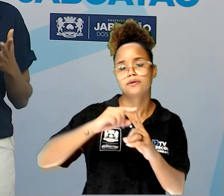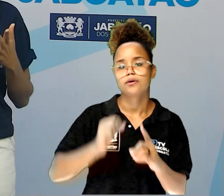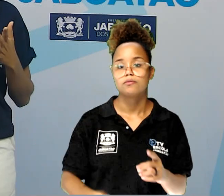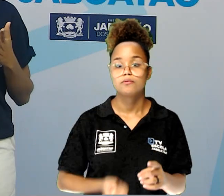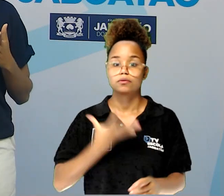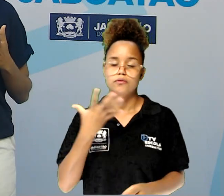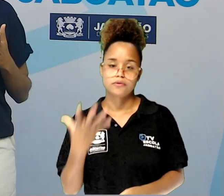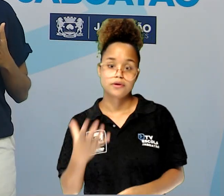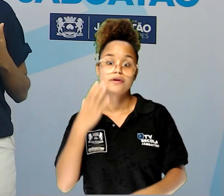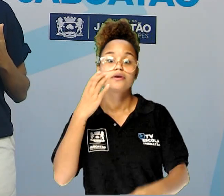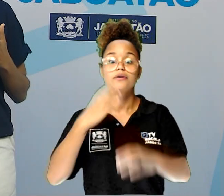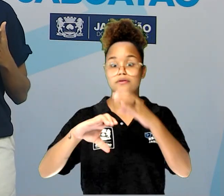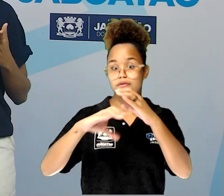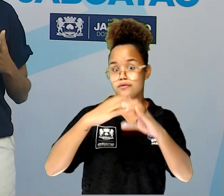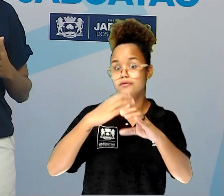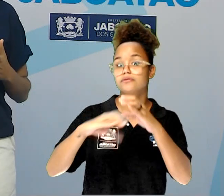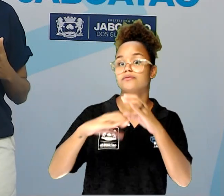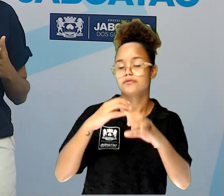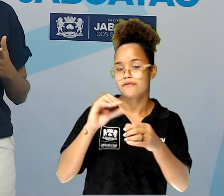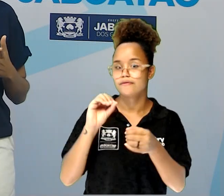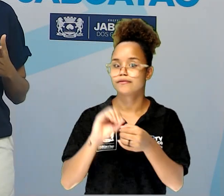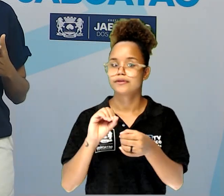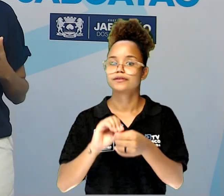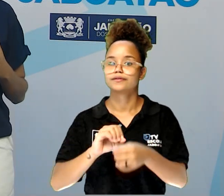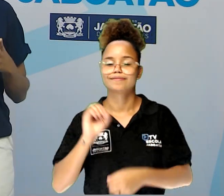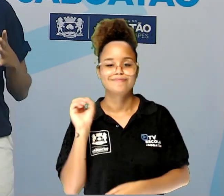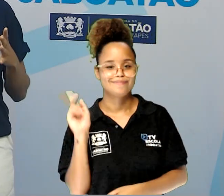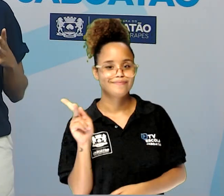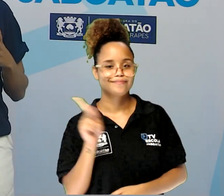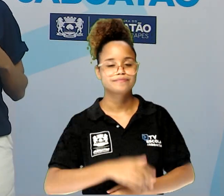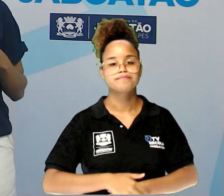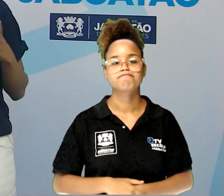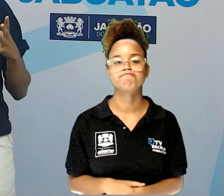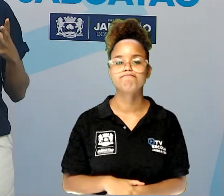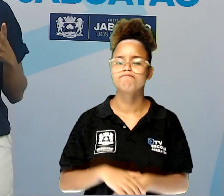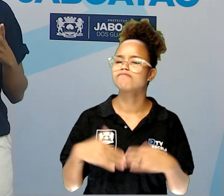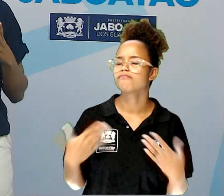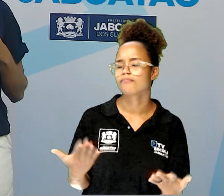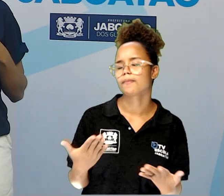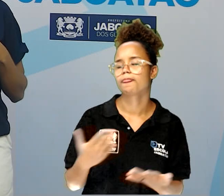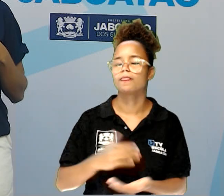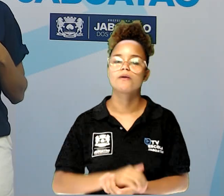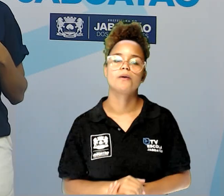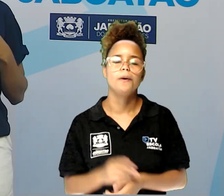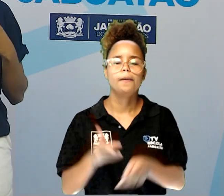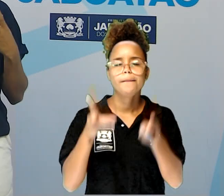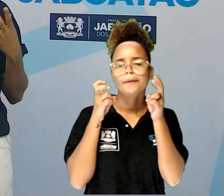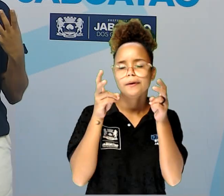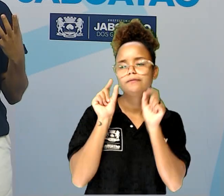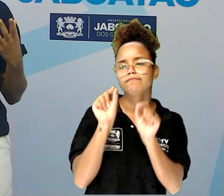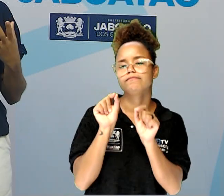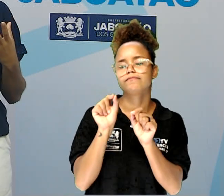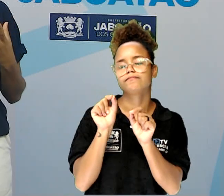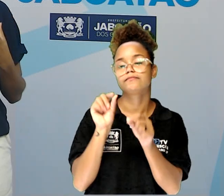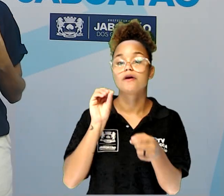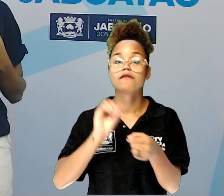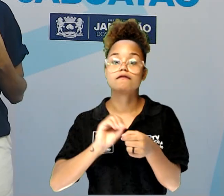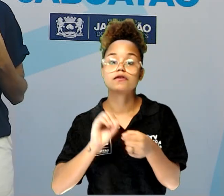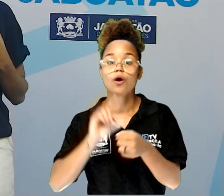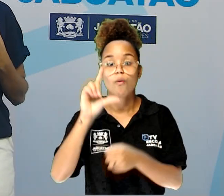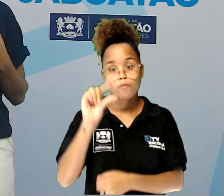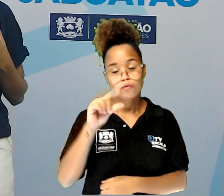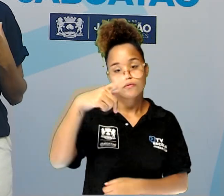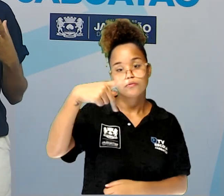cantora Elba Ramalho cantou, certo? Então, a gente percebe que ela faz um pouco de